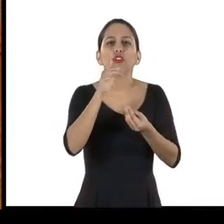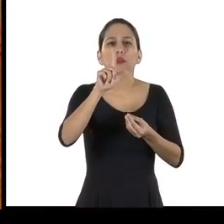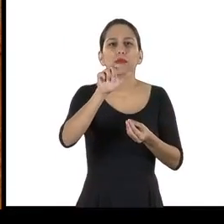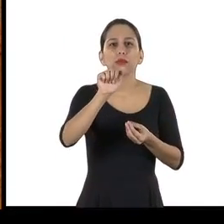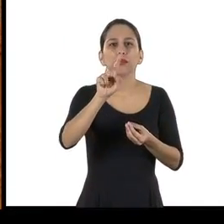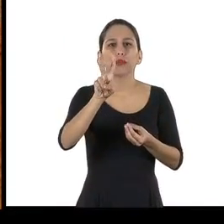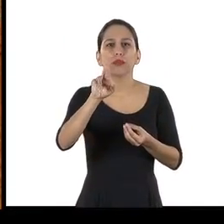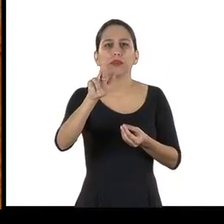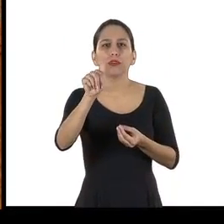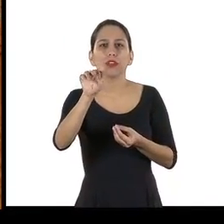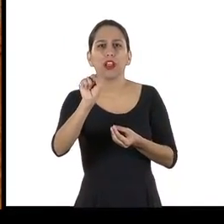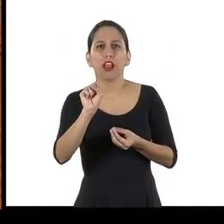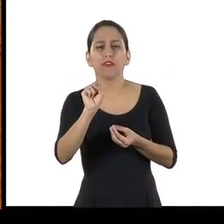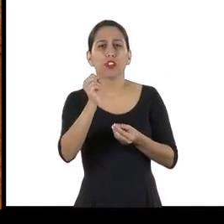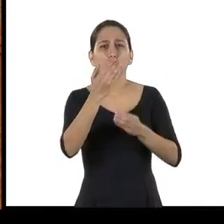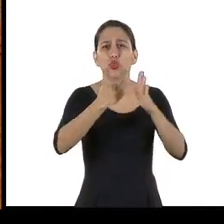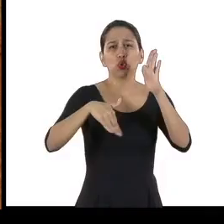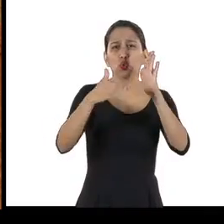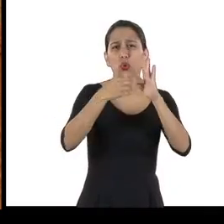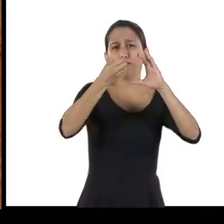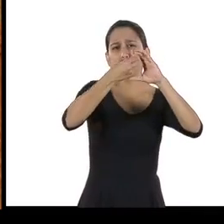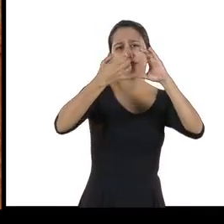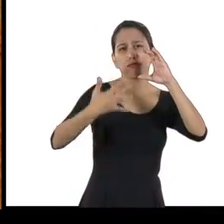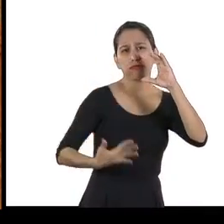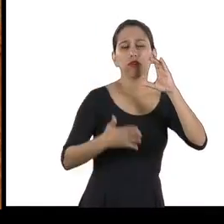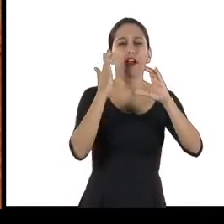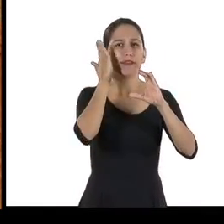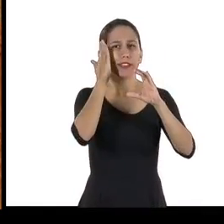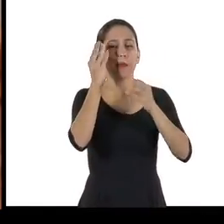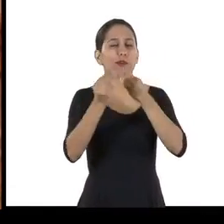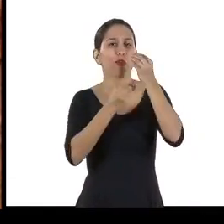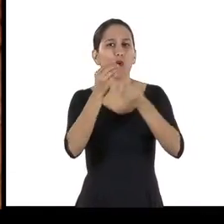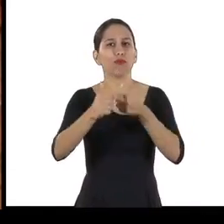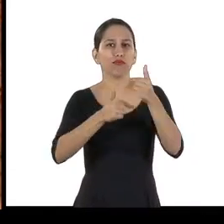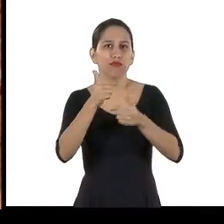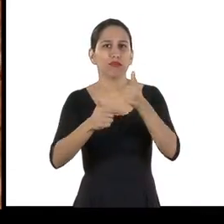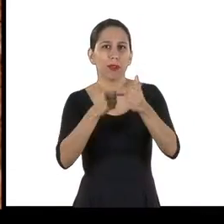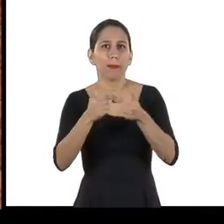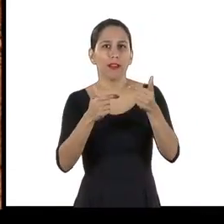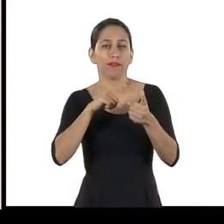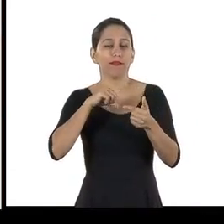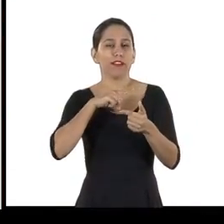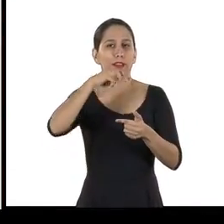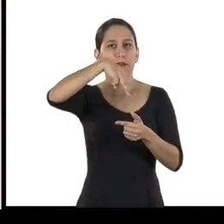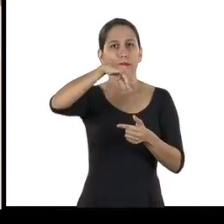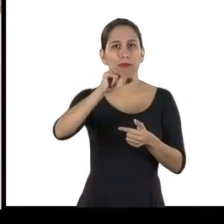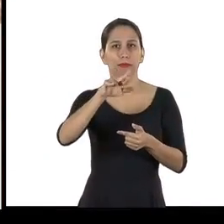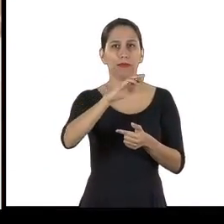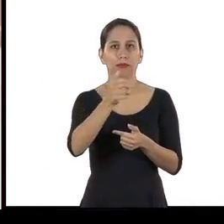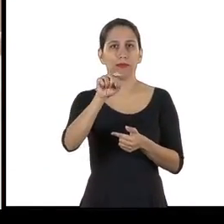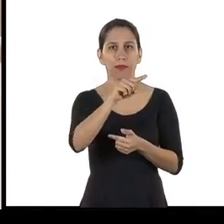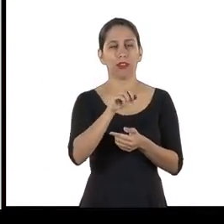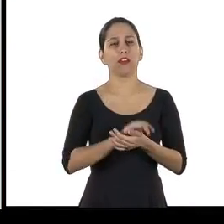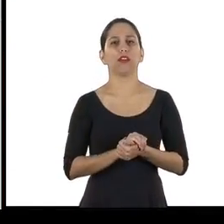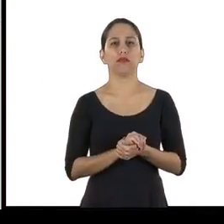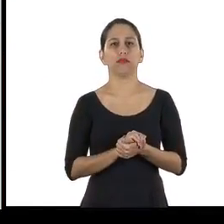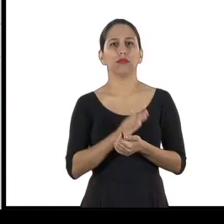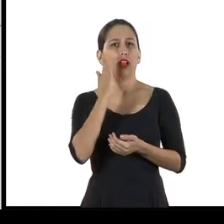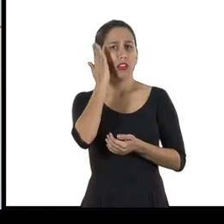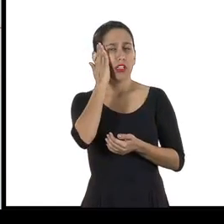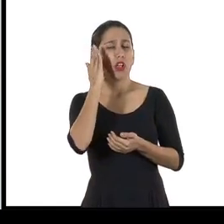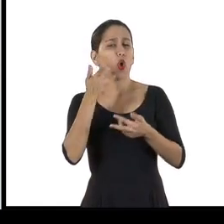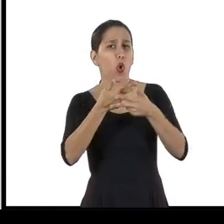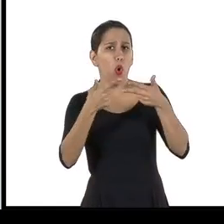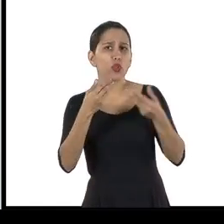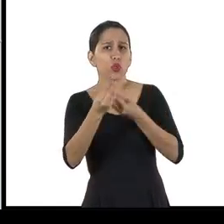dados, é feito o planejamento do trabalho de mineração. E nele estão incluídos vários pontos relacionados com a segurança e a saúde